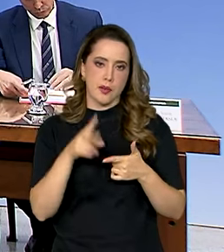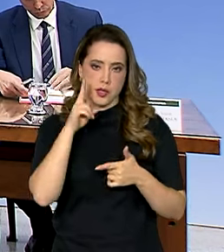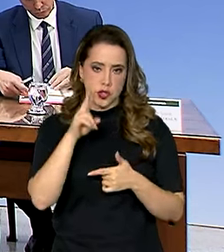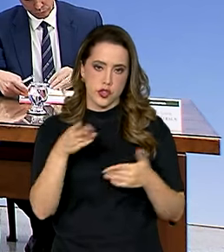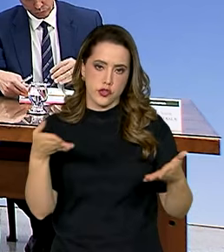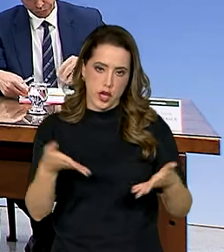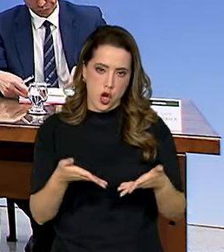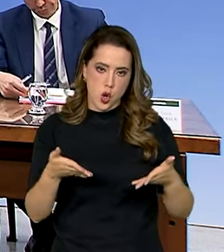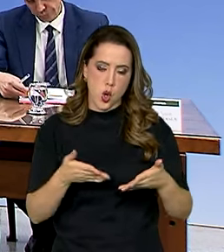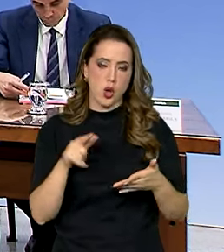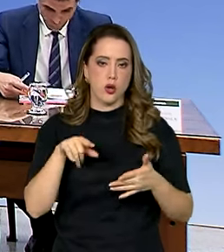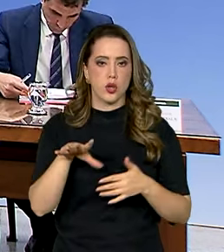nesse momento naquela região. Então,